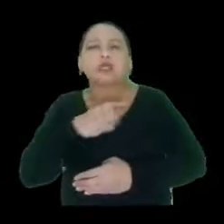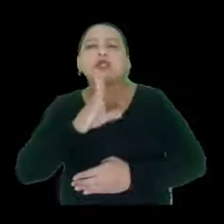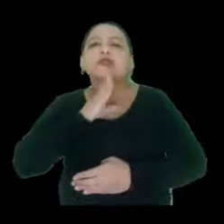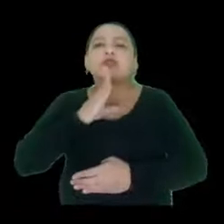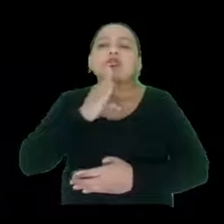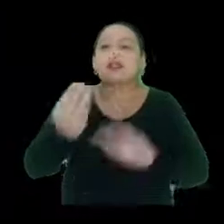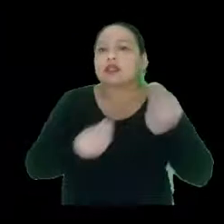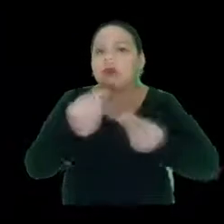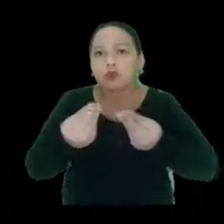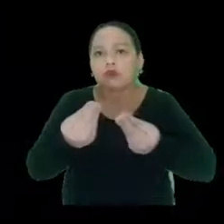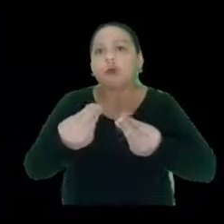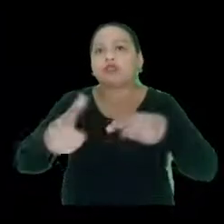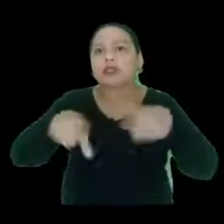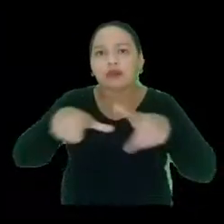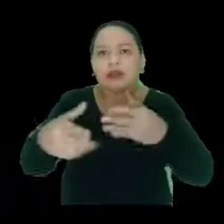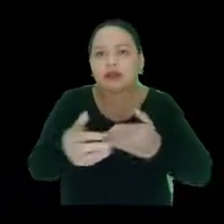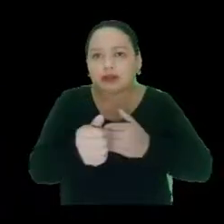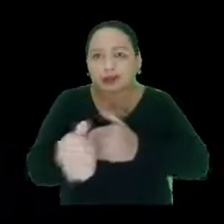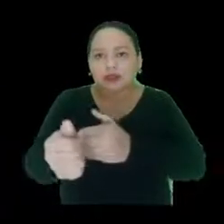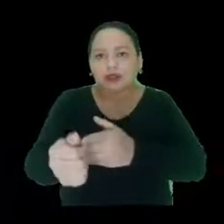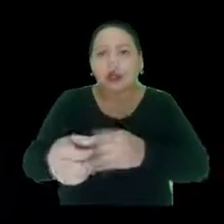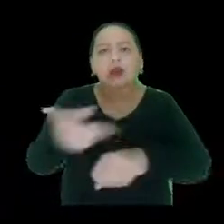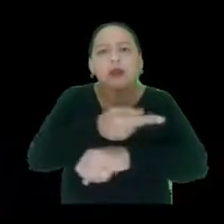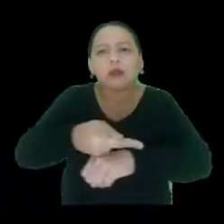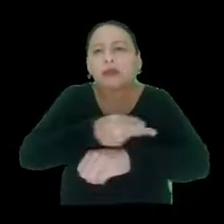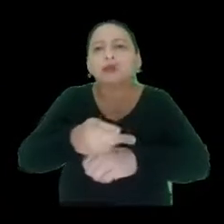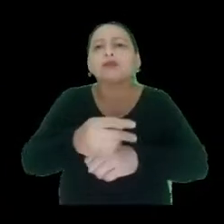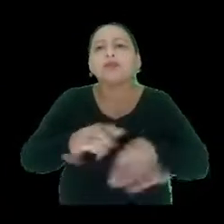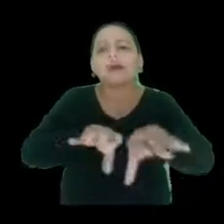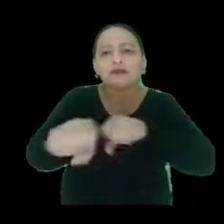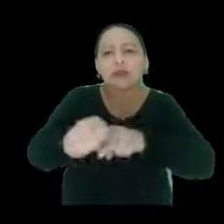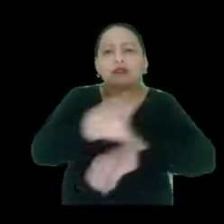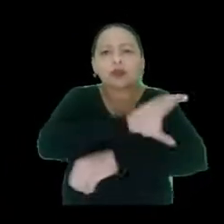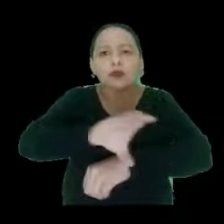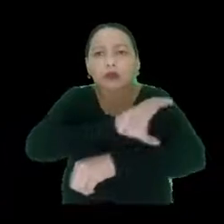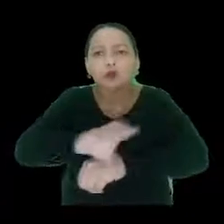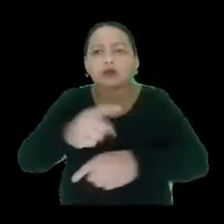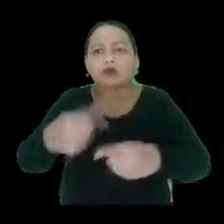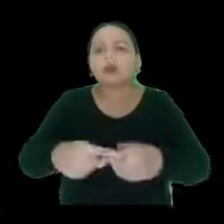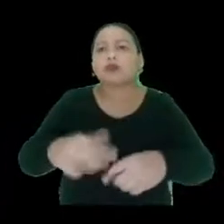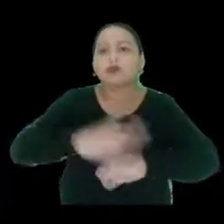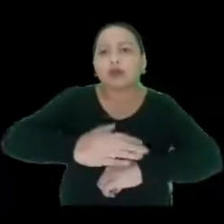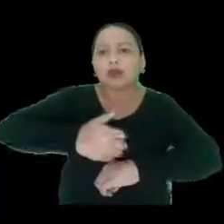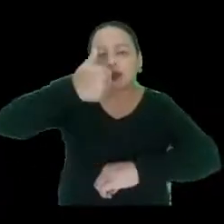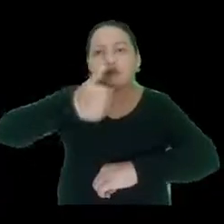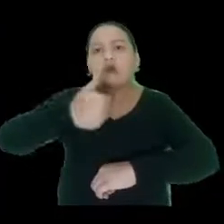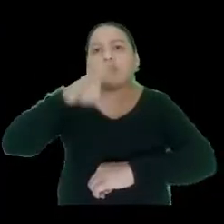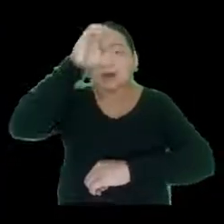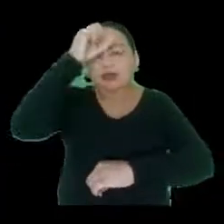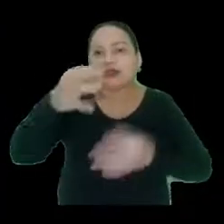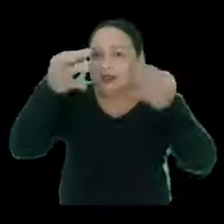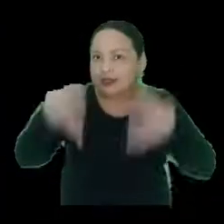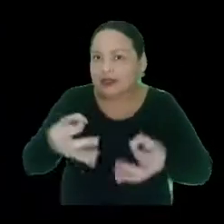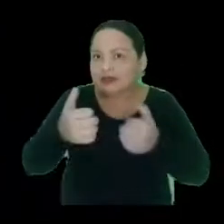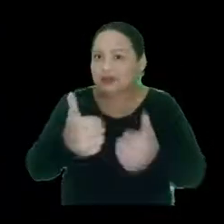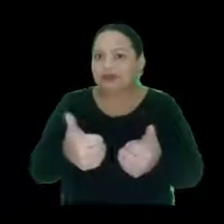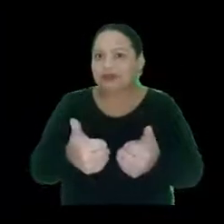em conhecer, em atuar como guia, que procurem uma formação, né? E que possam se qualificar cada vez mais.